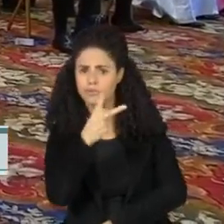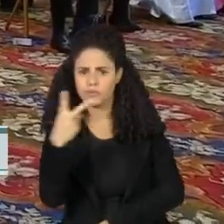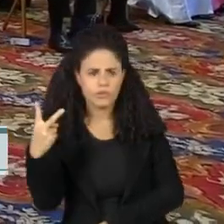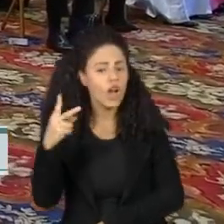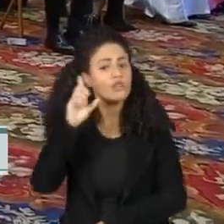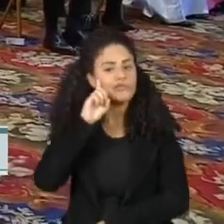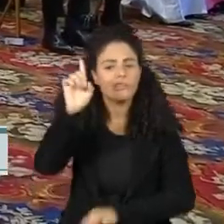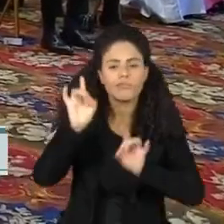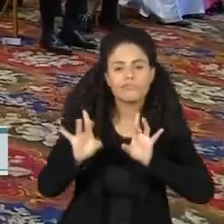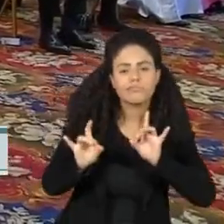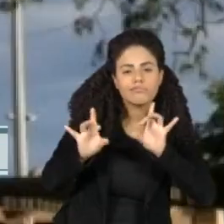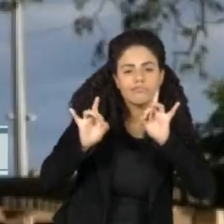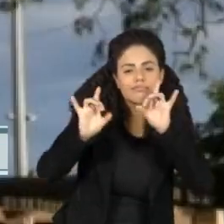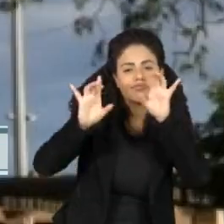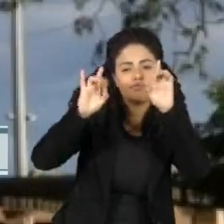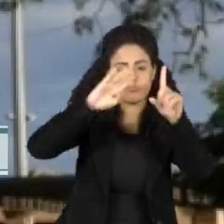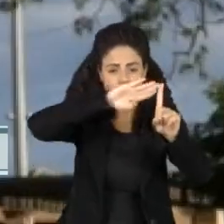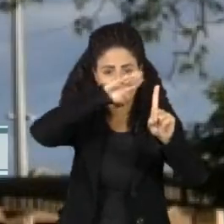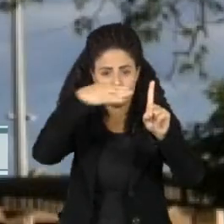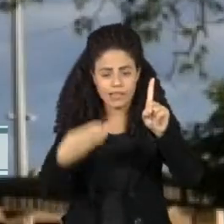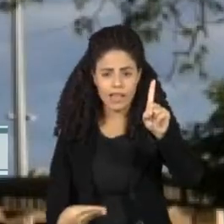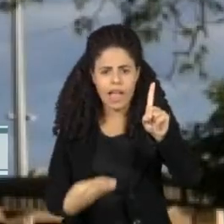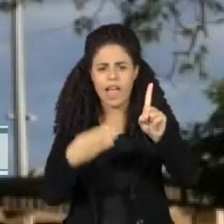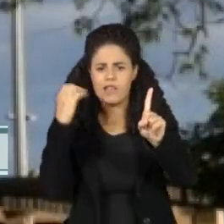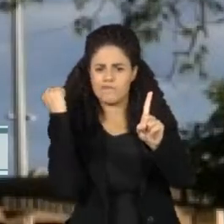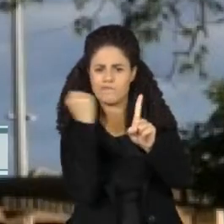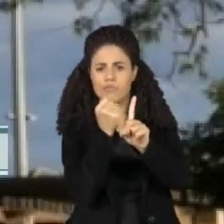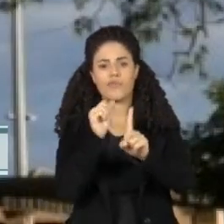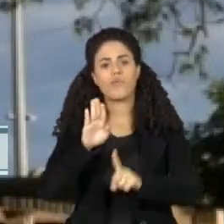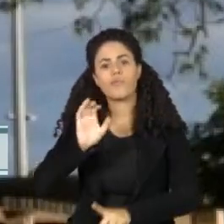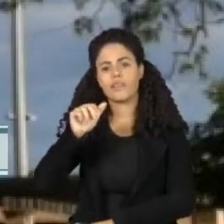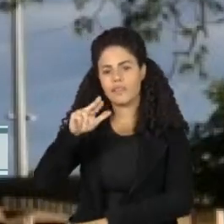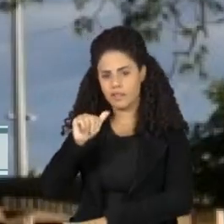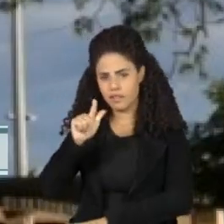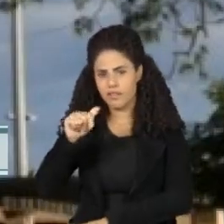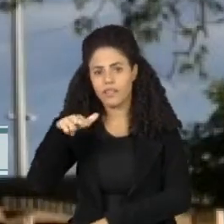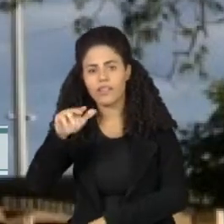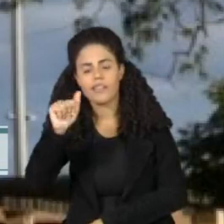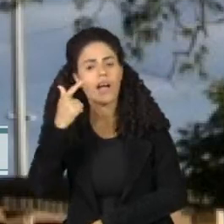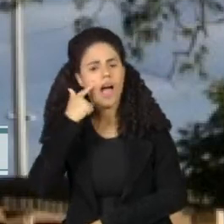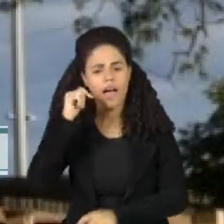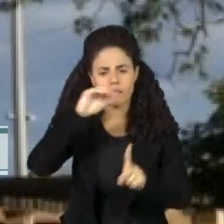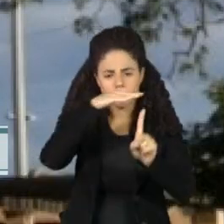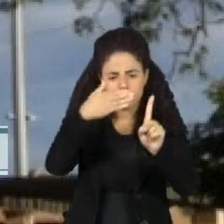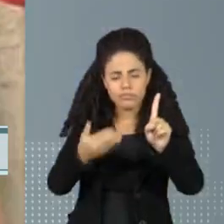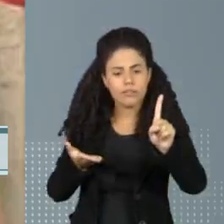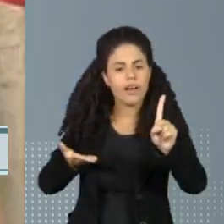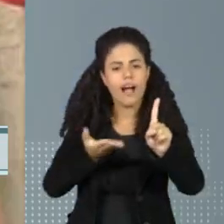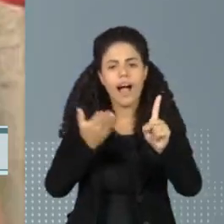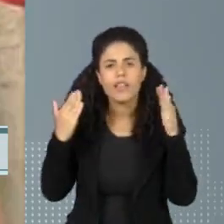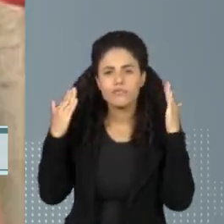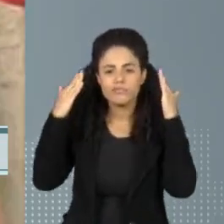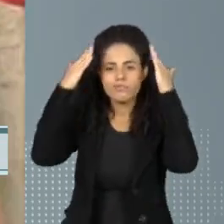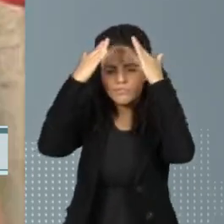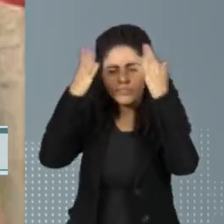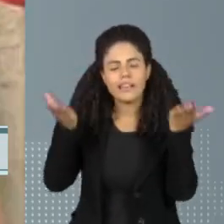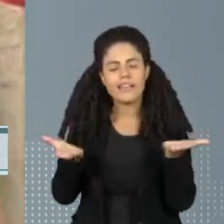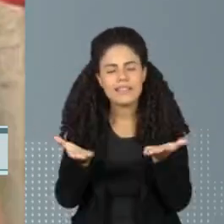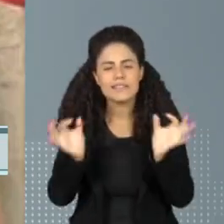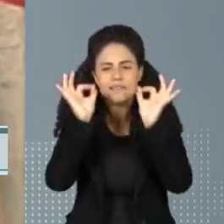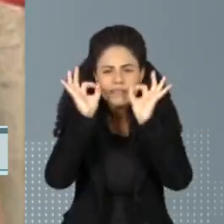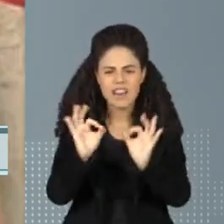oficial da beatificação. Depois da morte, Benigna passou a ser considerada na região do Cariri um símbolo da